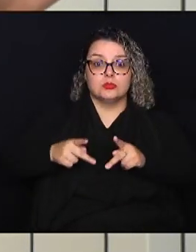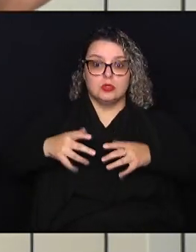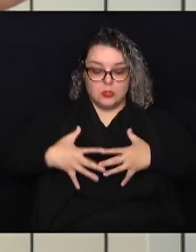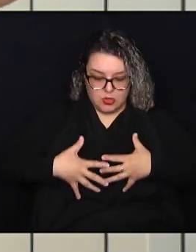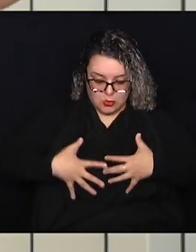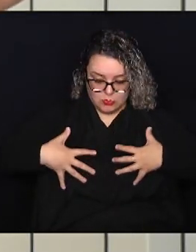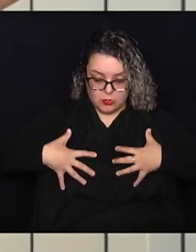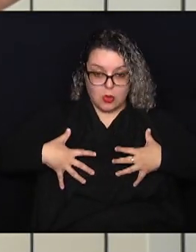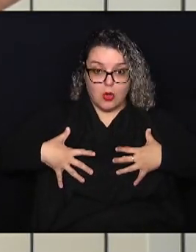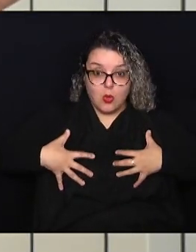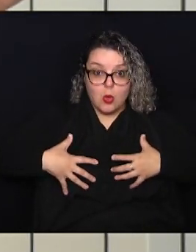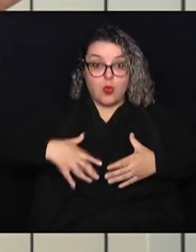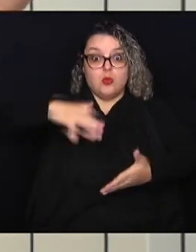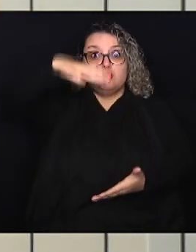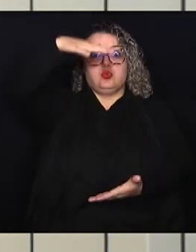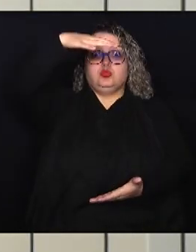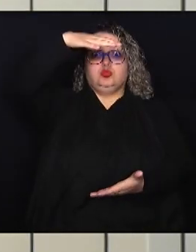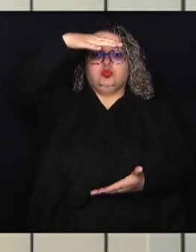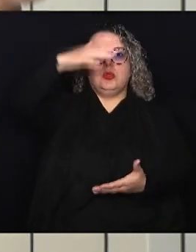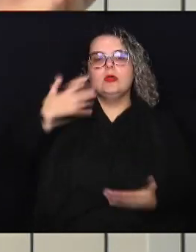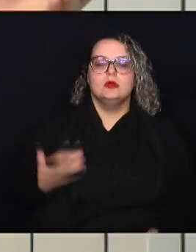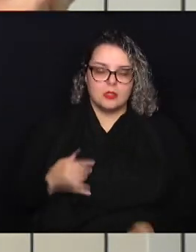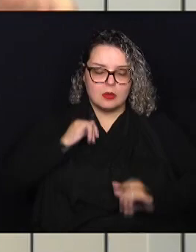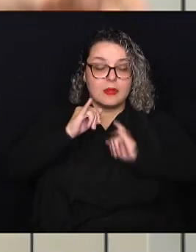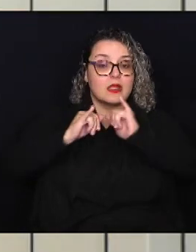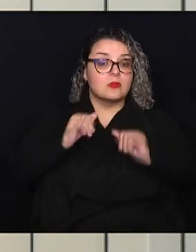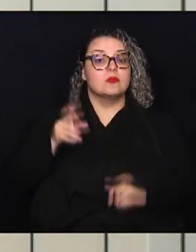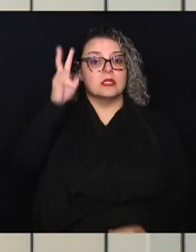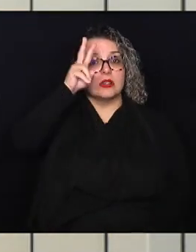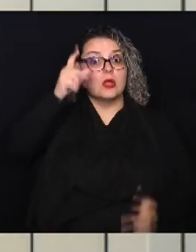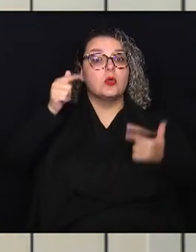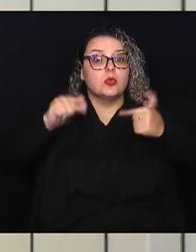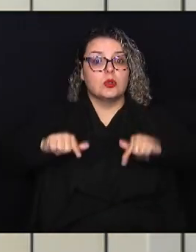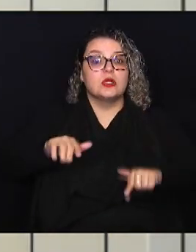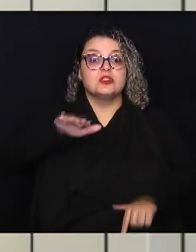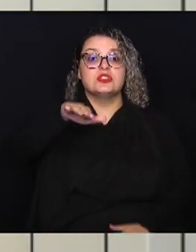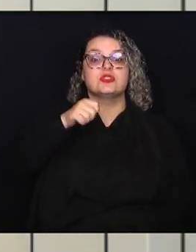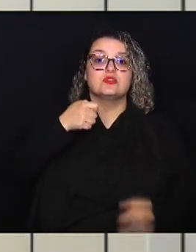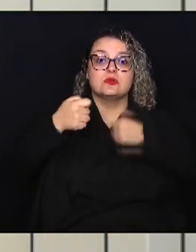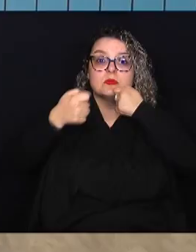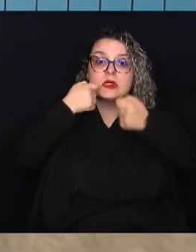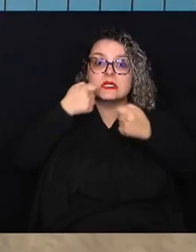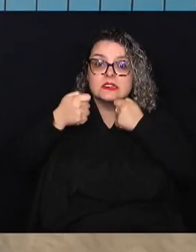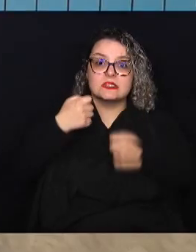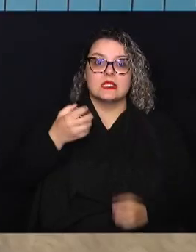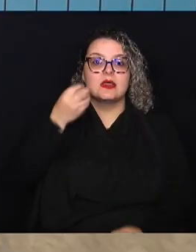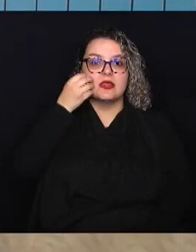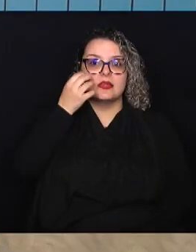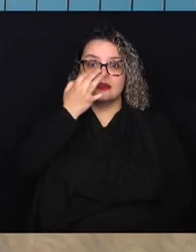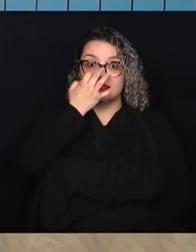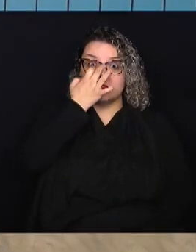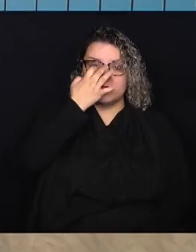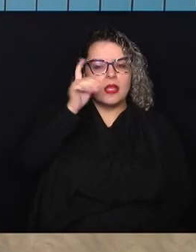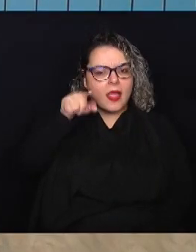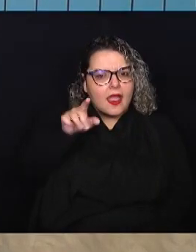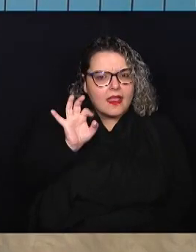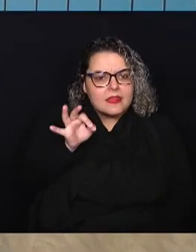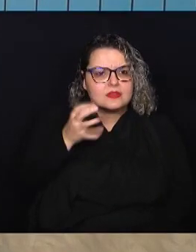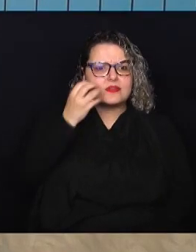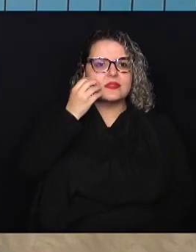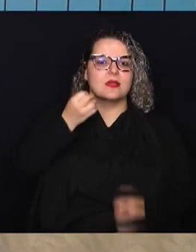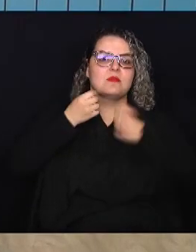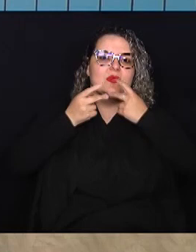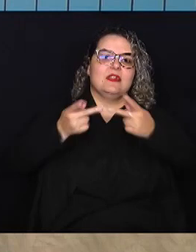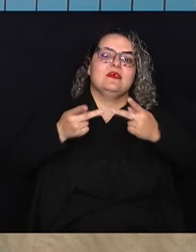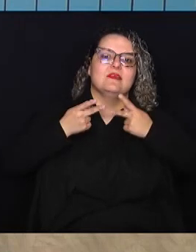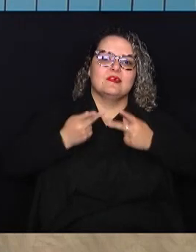gigante. Para nos contar essa história e onde ele está, aciona o nosso repórter André Aranha. É isso mesmo, André. Seja